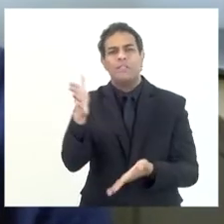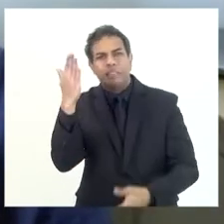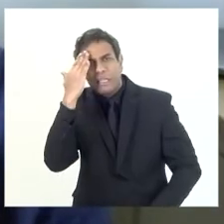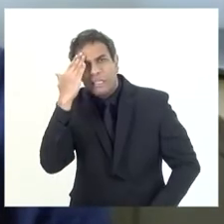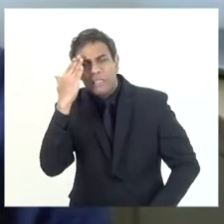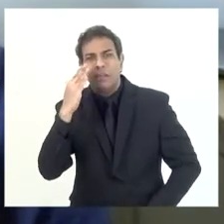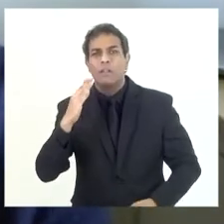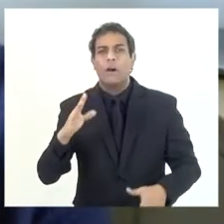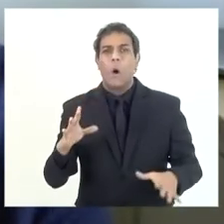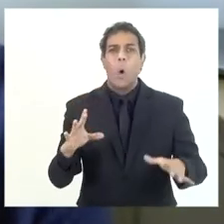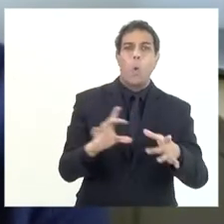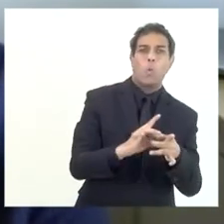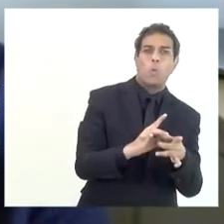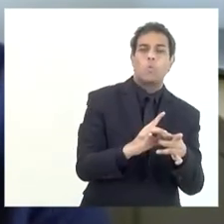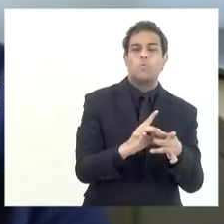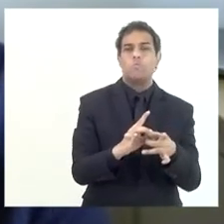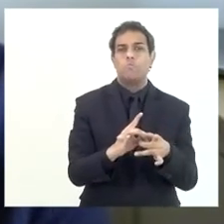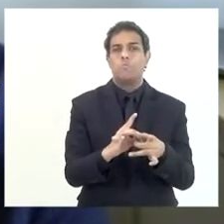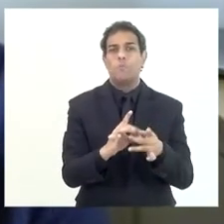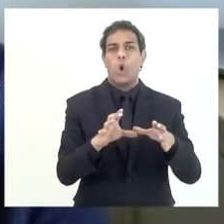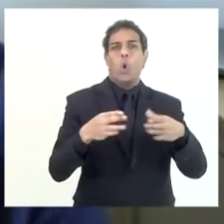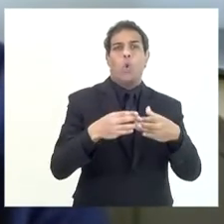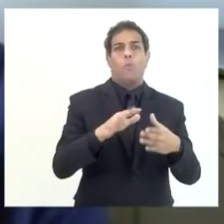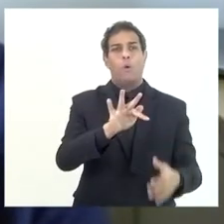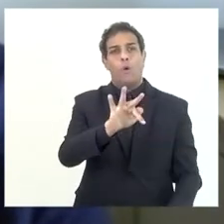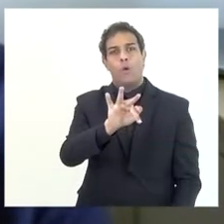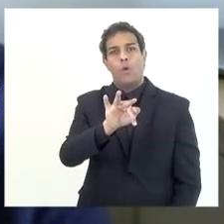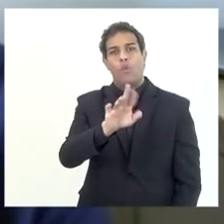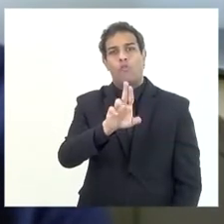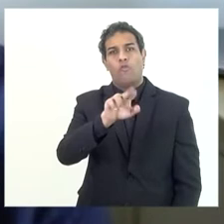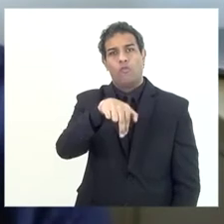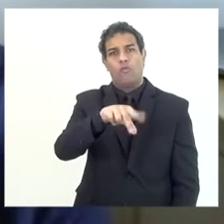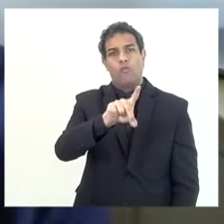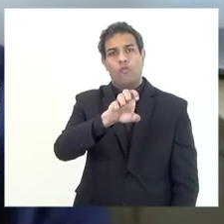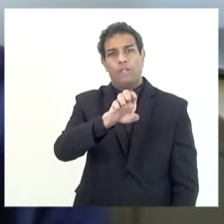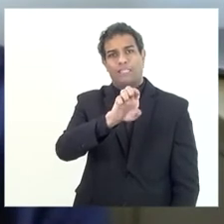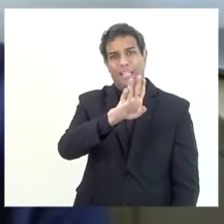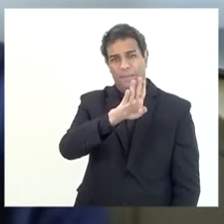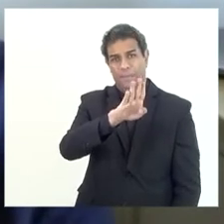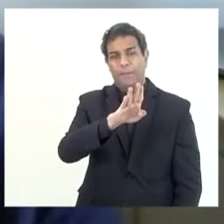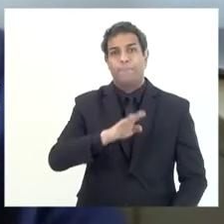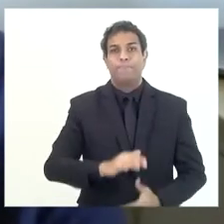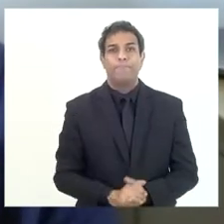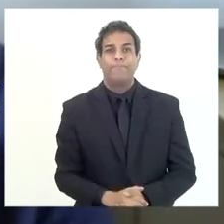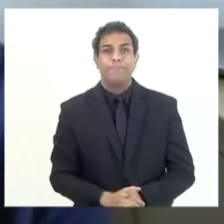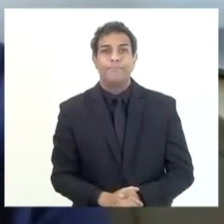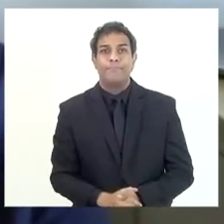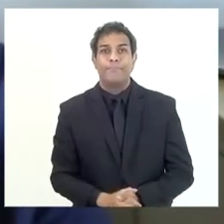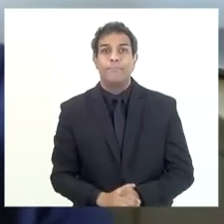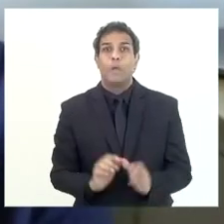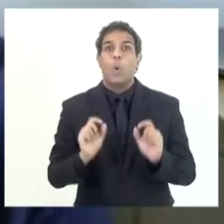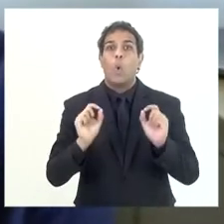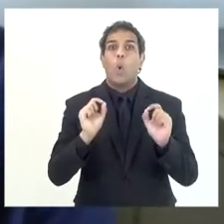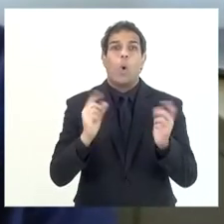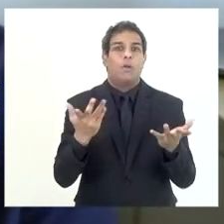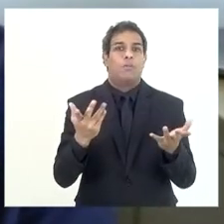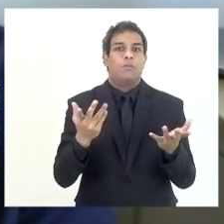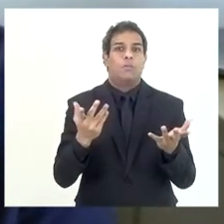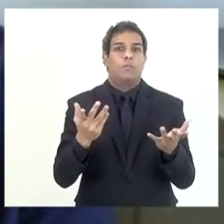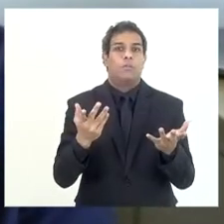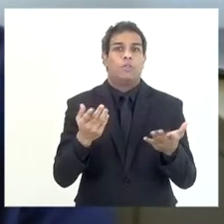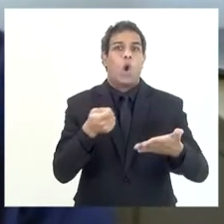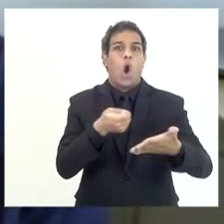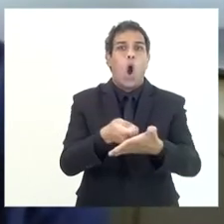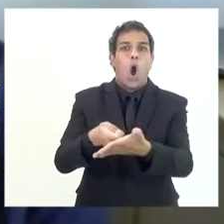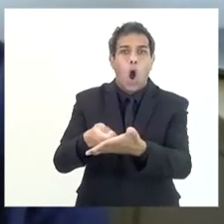é vinculado no Fundeb, então por via de consequência, o que derivar de cobrança de vida